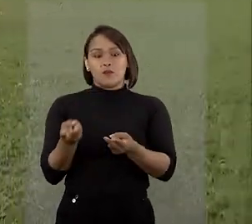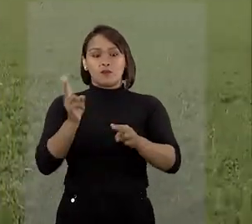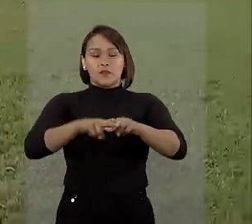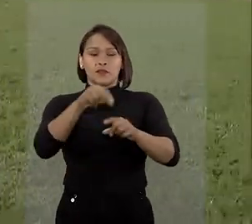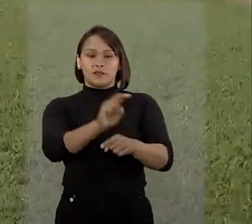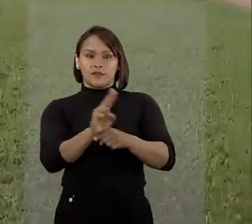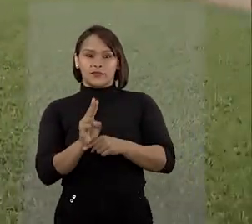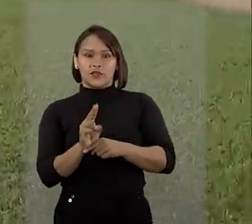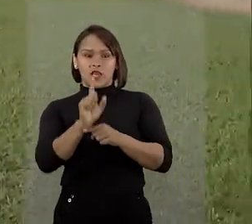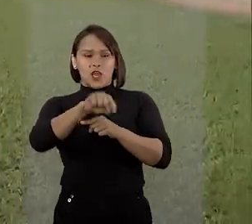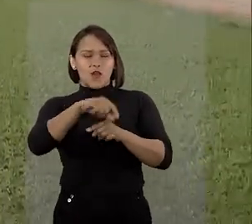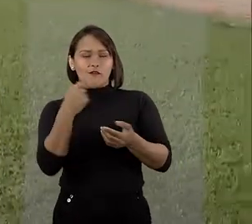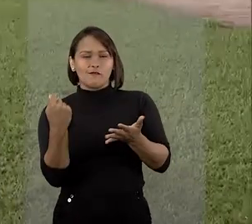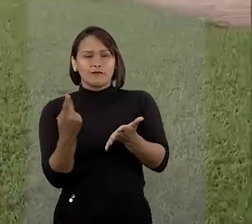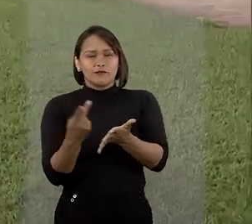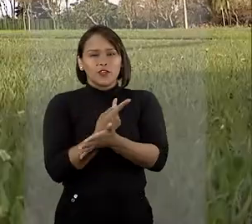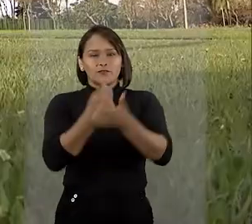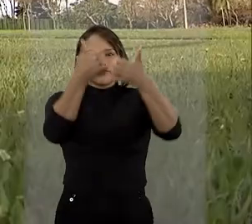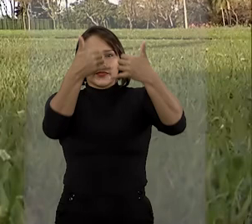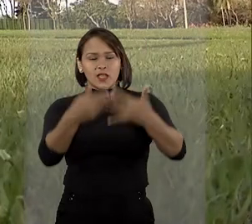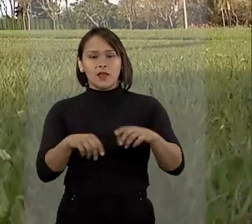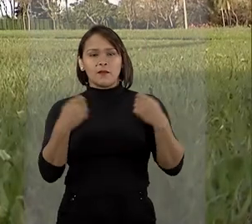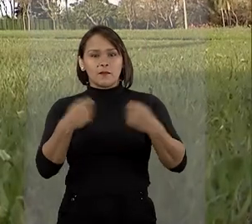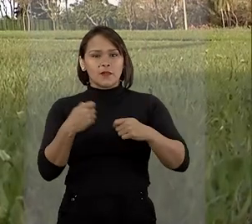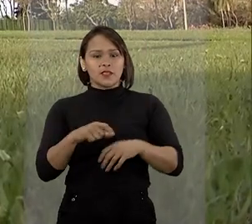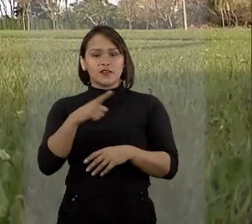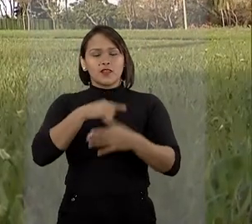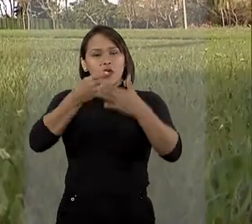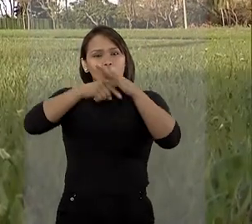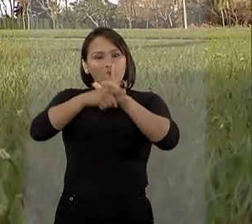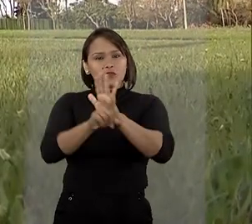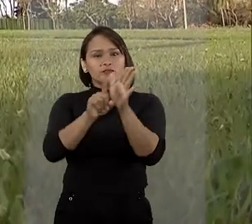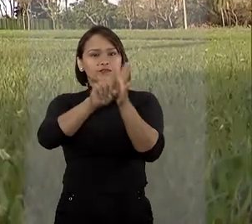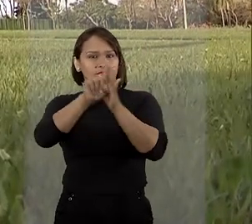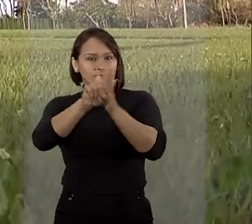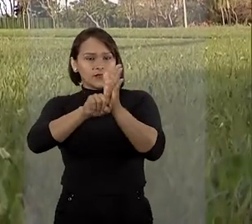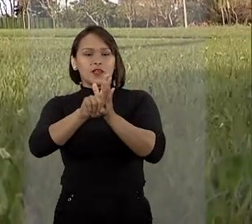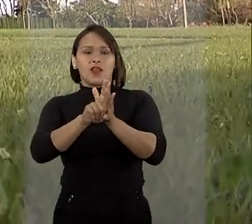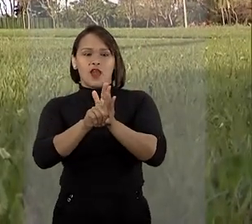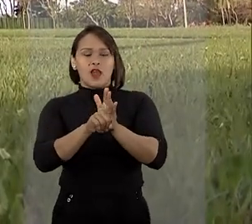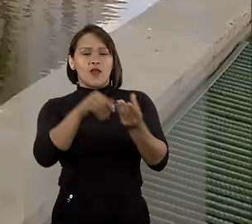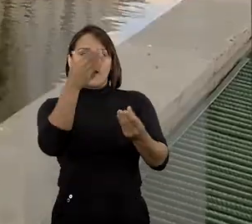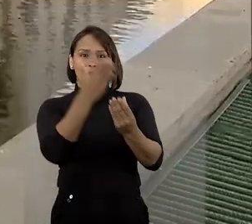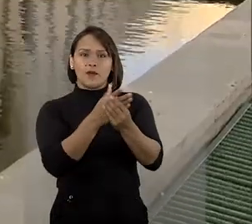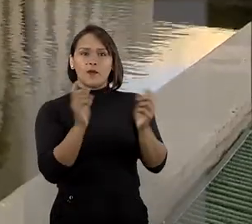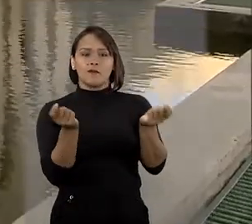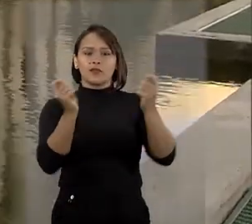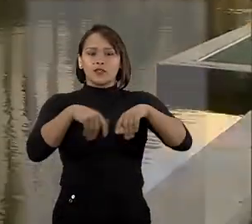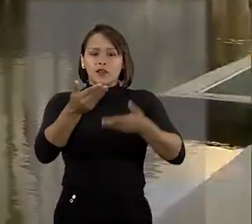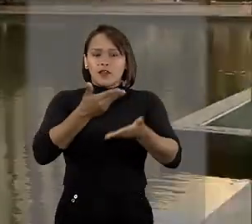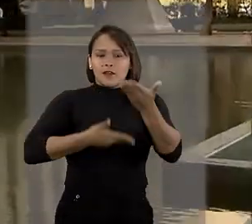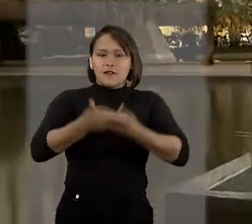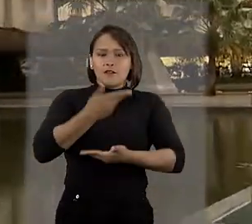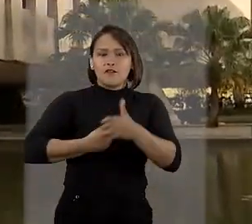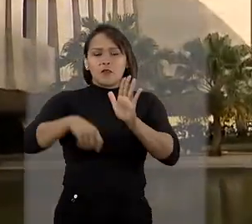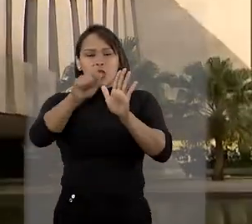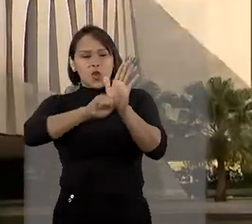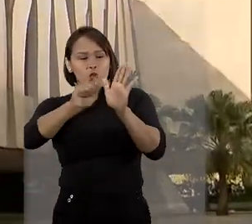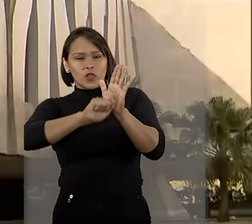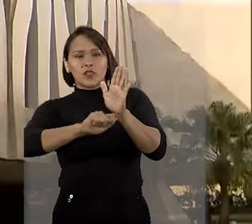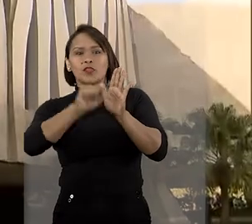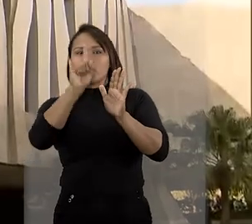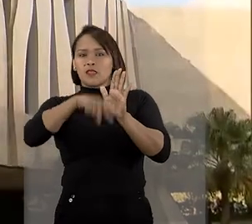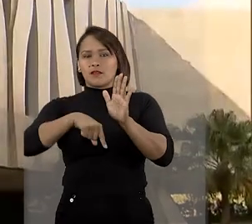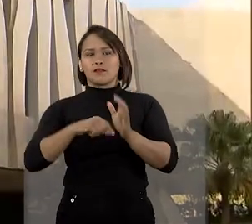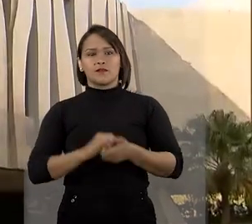homem cuja prisão preventiva foi fundamentada na necessidade de aprofundamento das investigações sobre o possível envolvimento dele